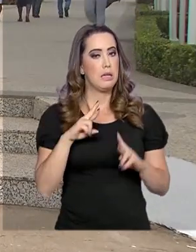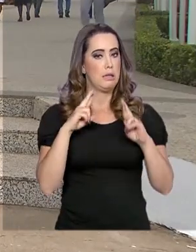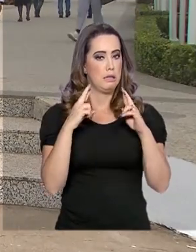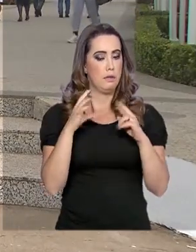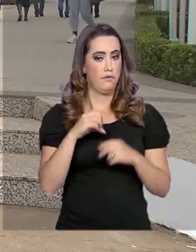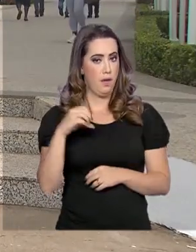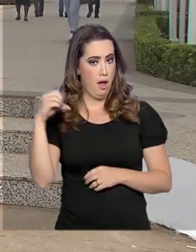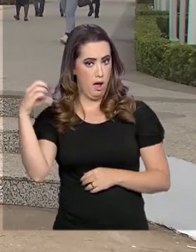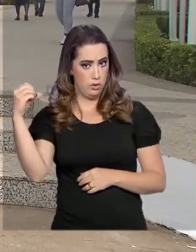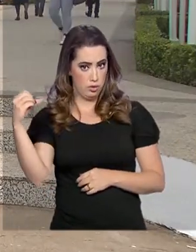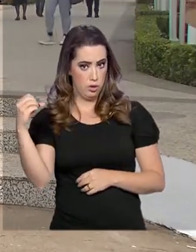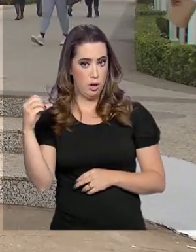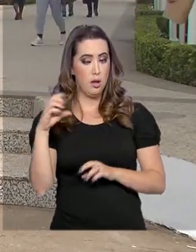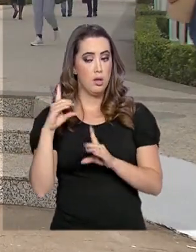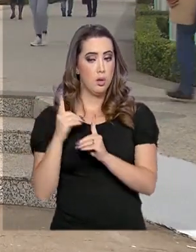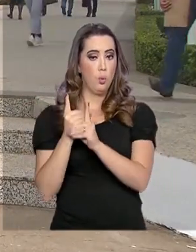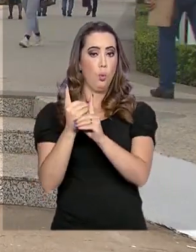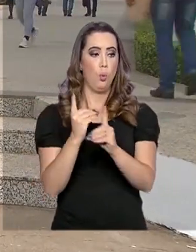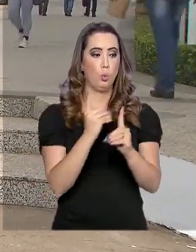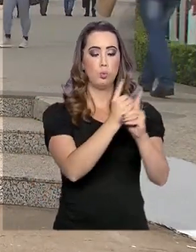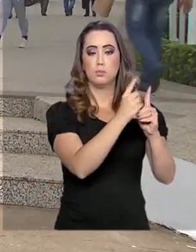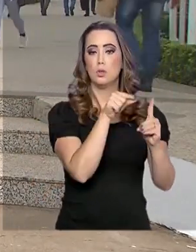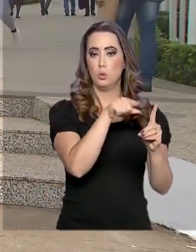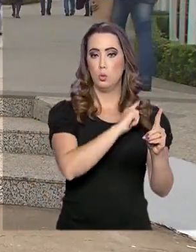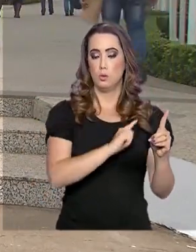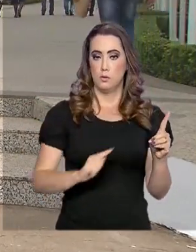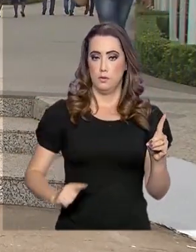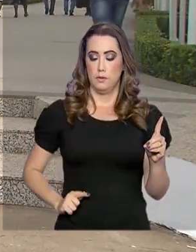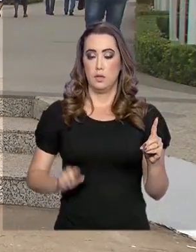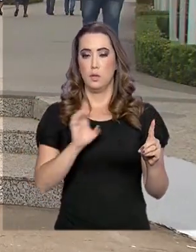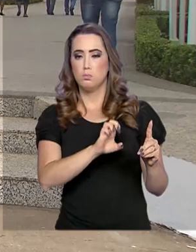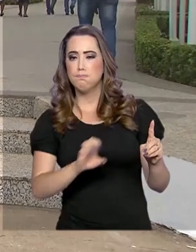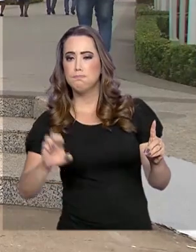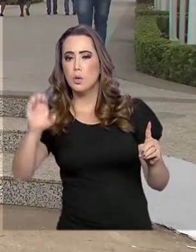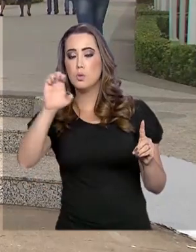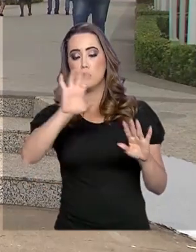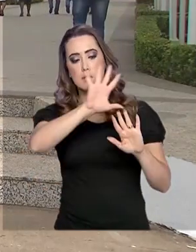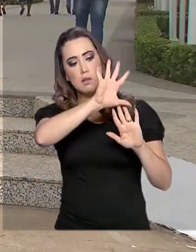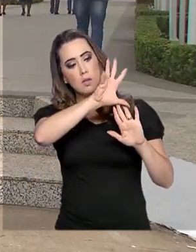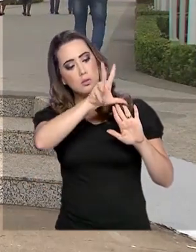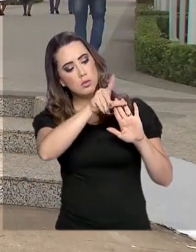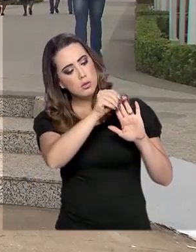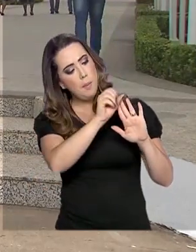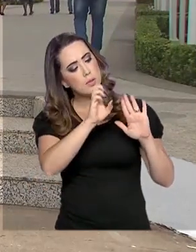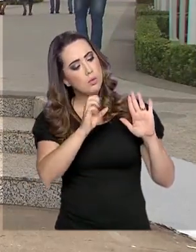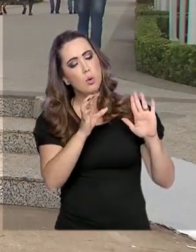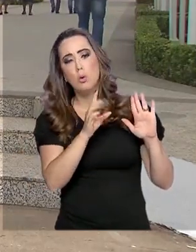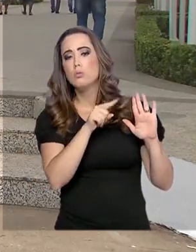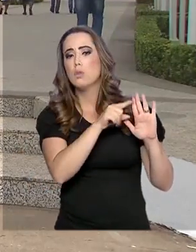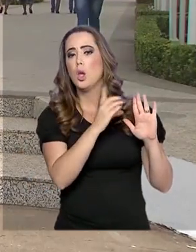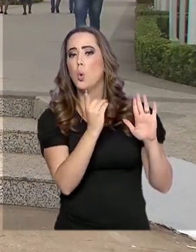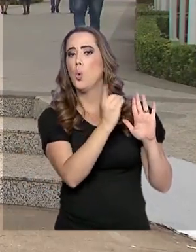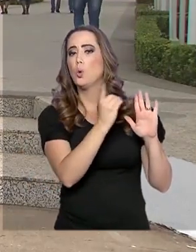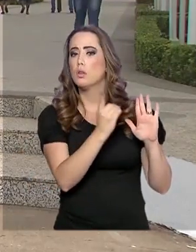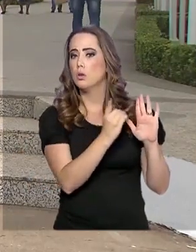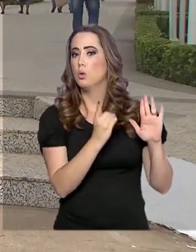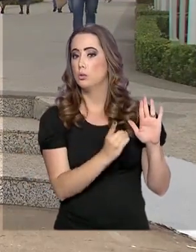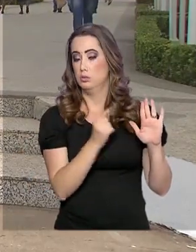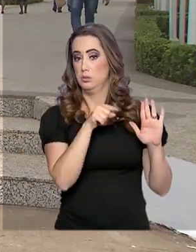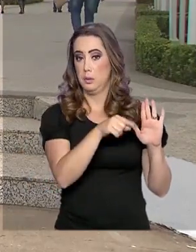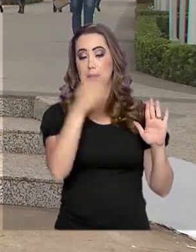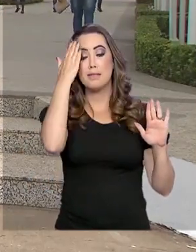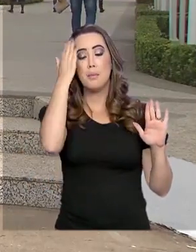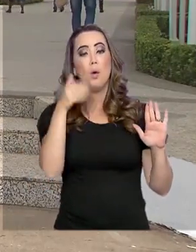viagens em que Mourão encontra com os governadores dos estados da Amazônia Legal. Ele tem ouvido demandas de cada